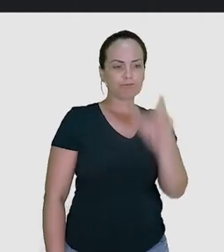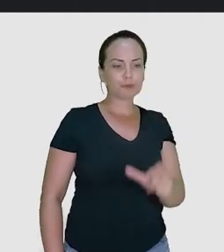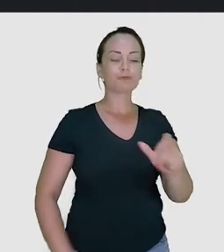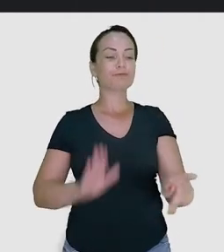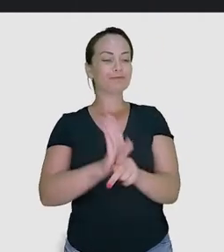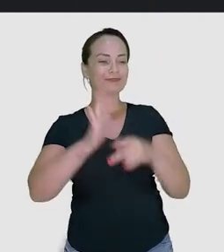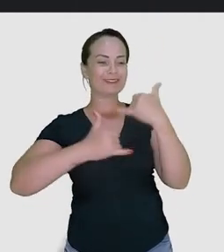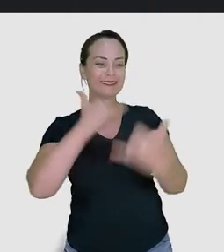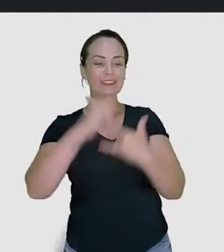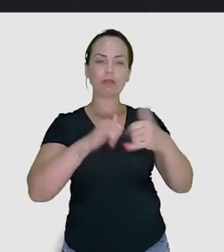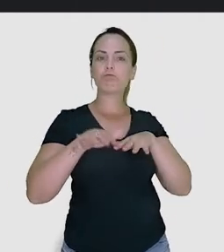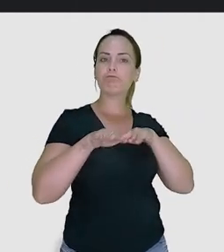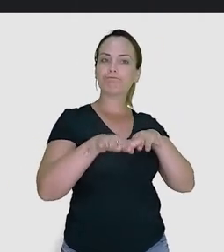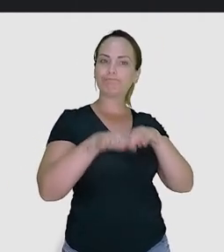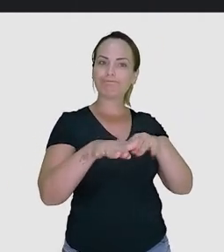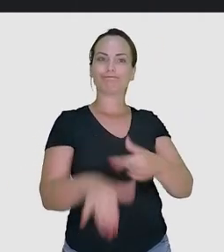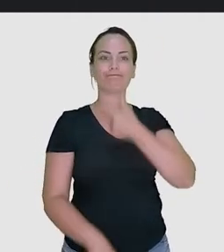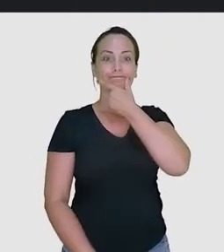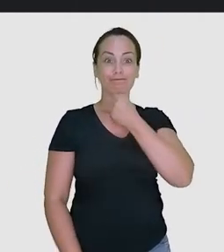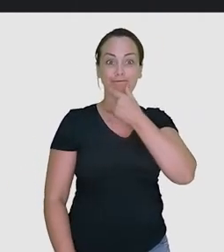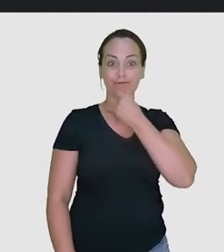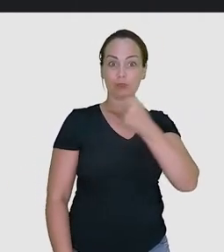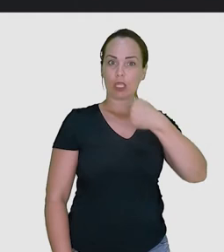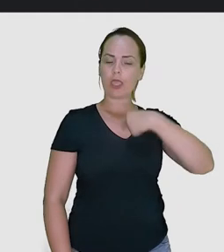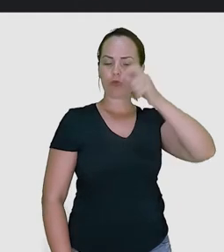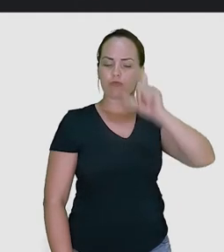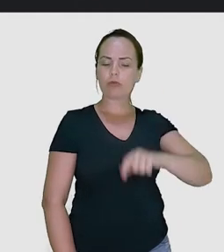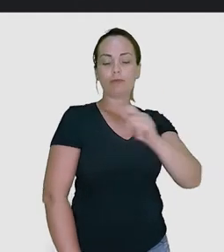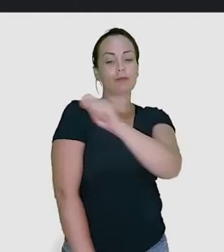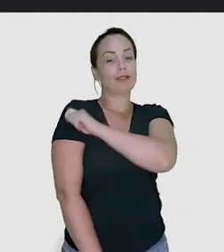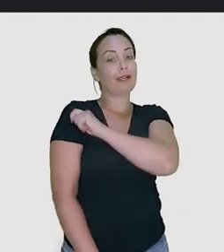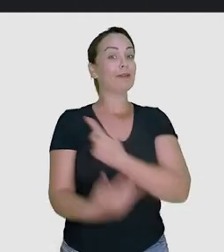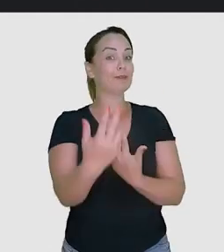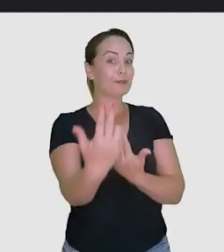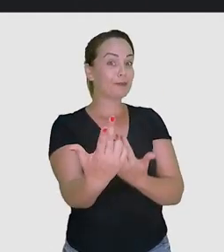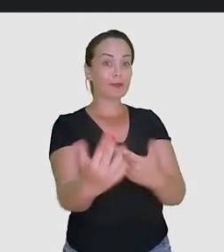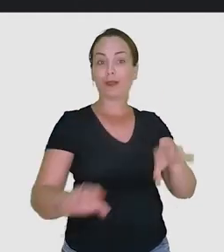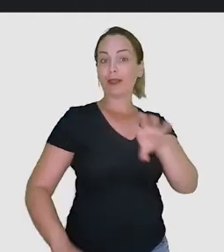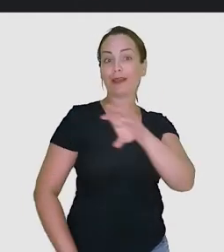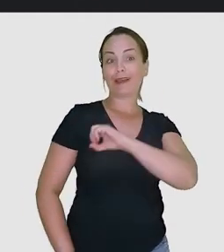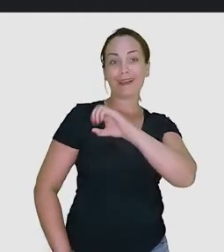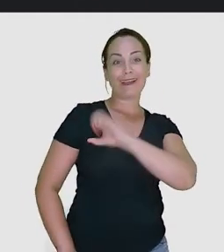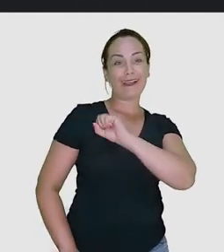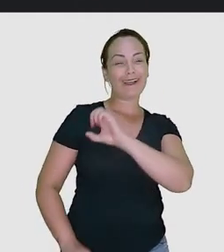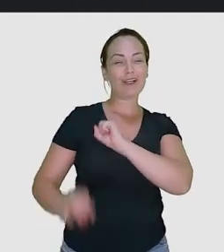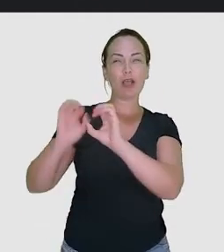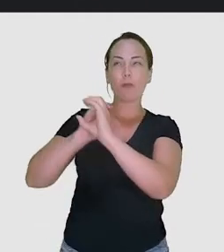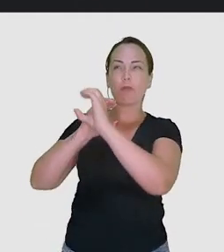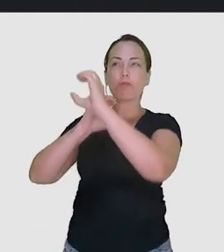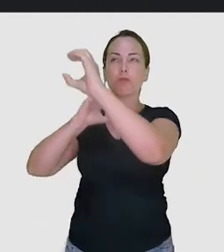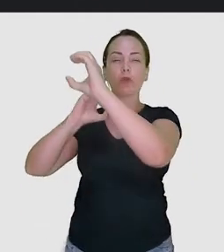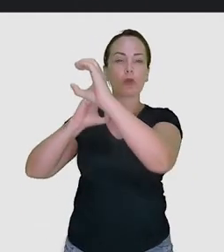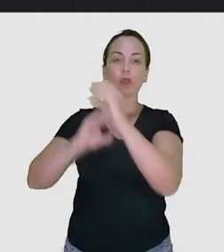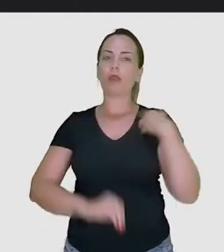que os meninos criaram. Eu sou uma personagem dos jogos e da animação dos meninos. Eu sou uma estudante